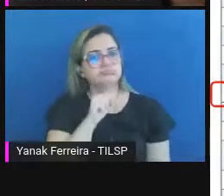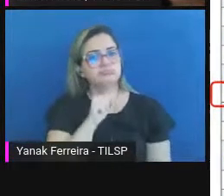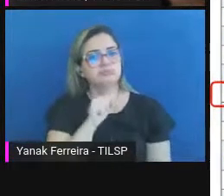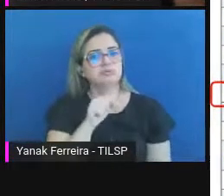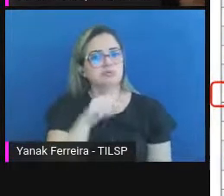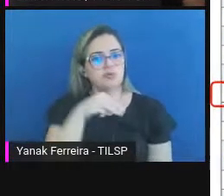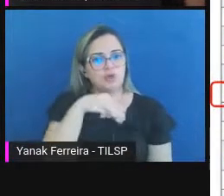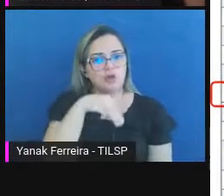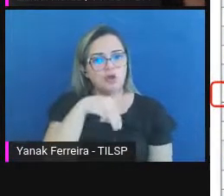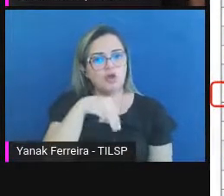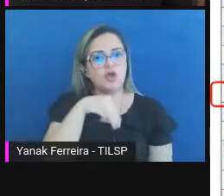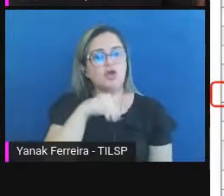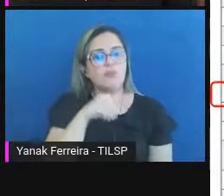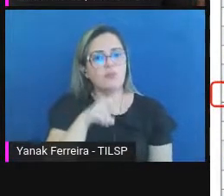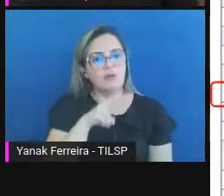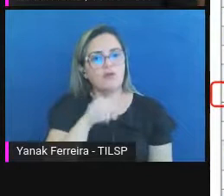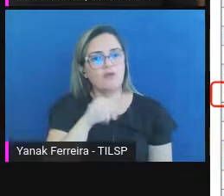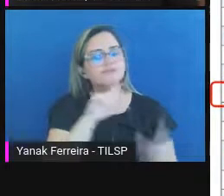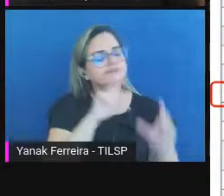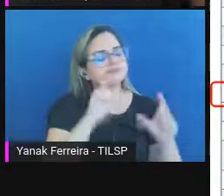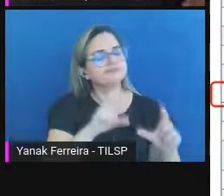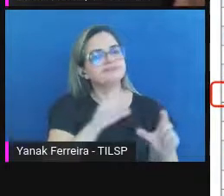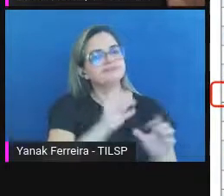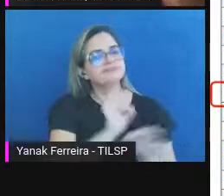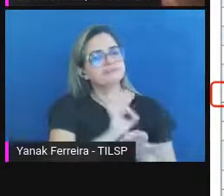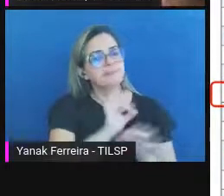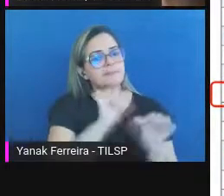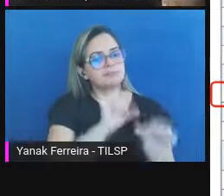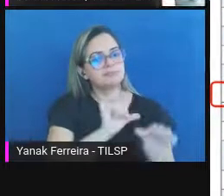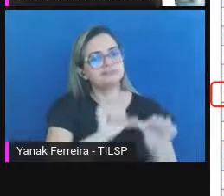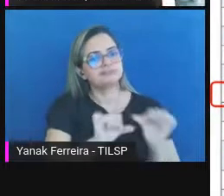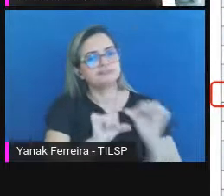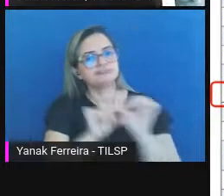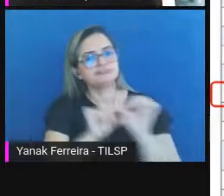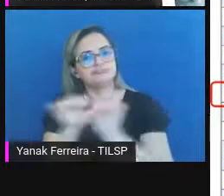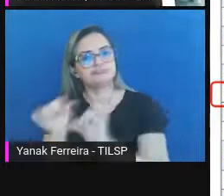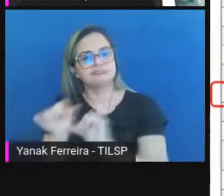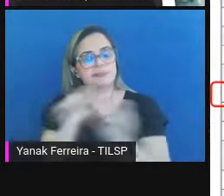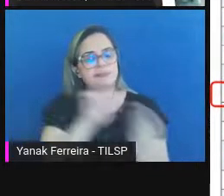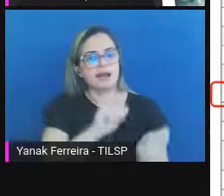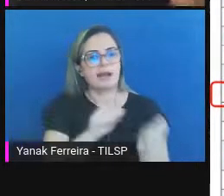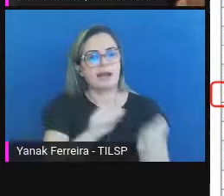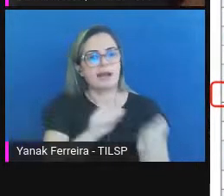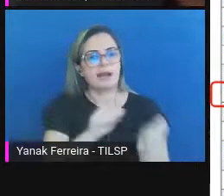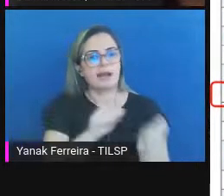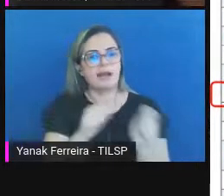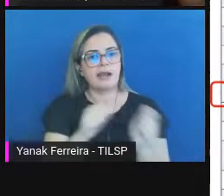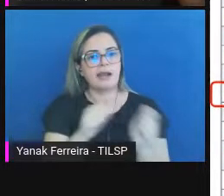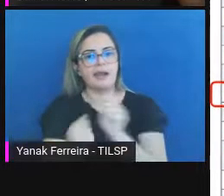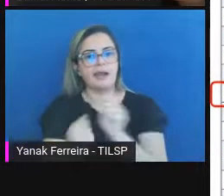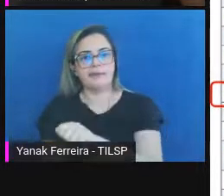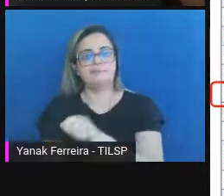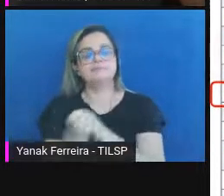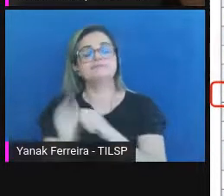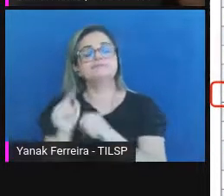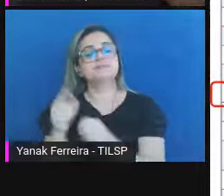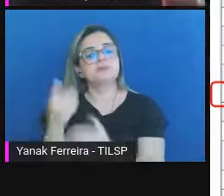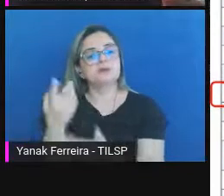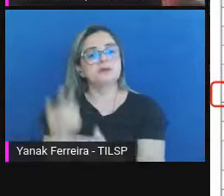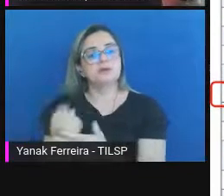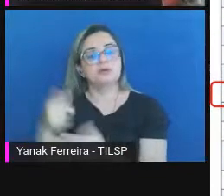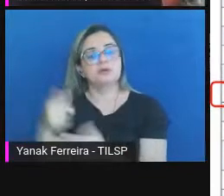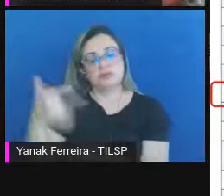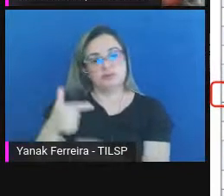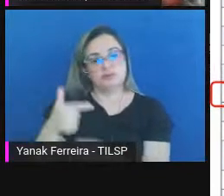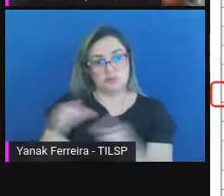que é um vídeo proprietário, tem que ser convertido, ele vai ser convertido no pacote IPE de arquivamento, o segundo pacote,